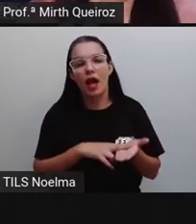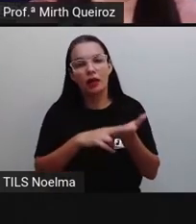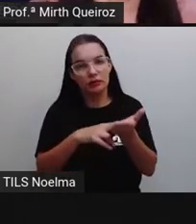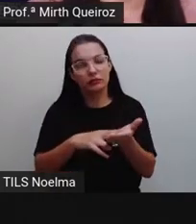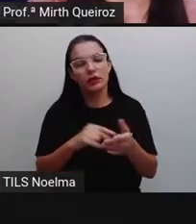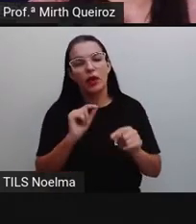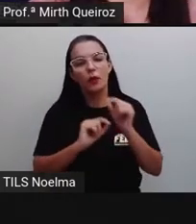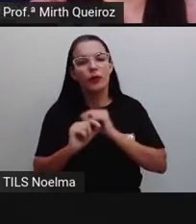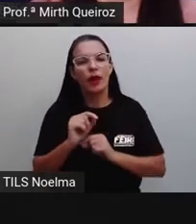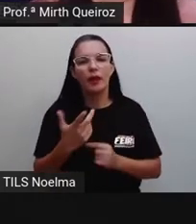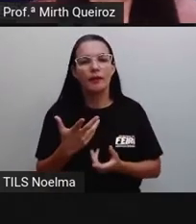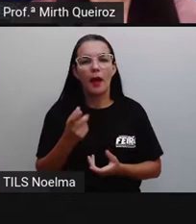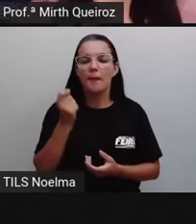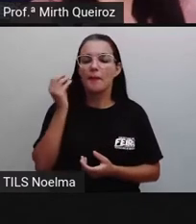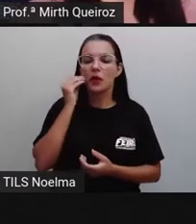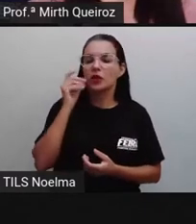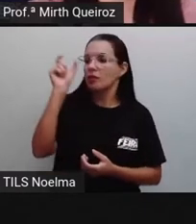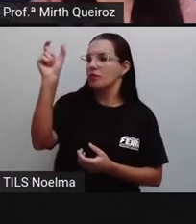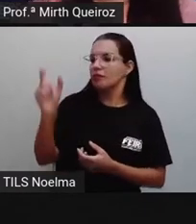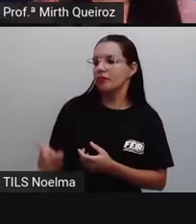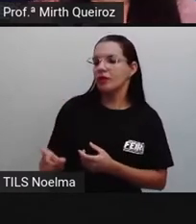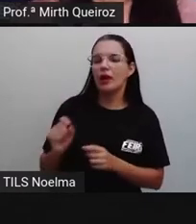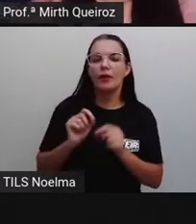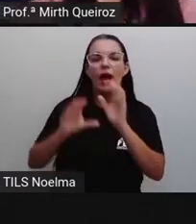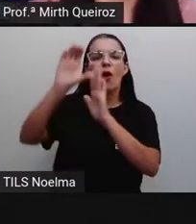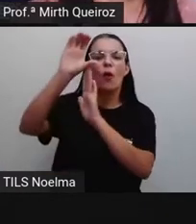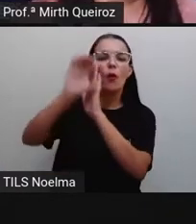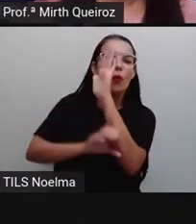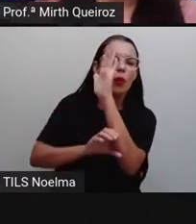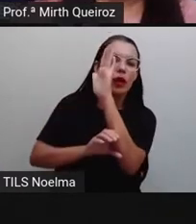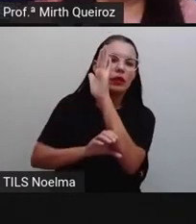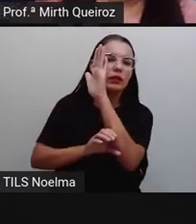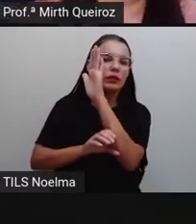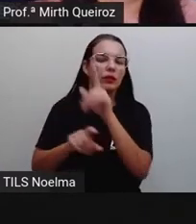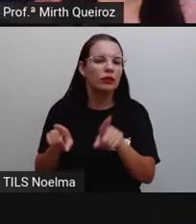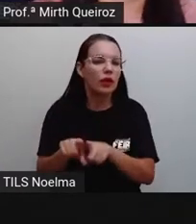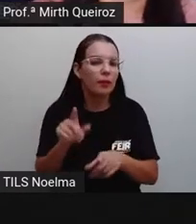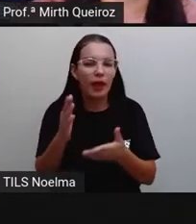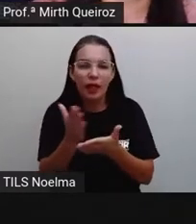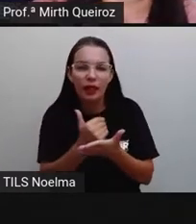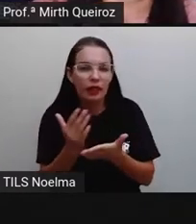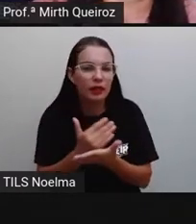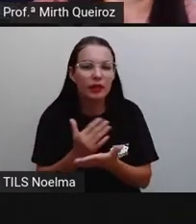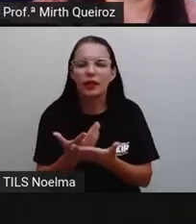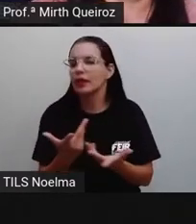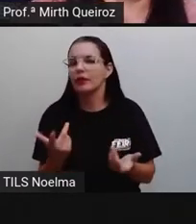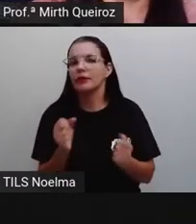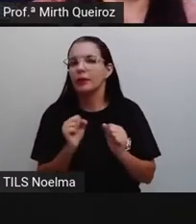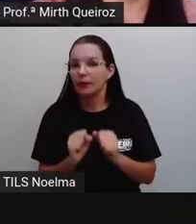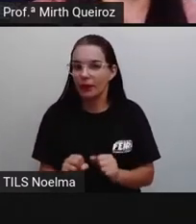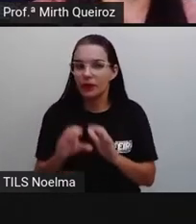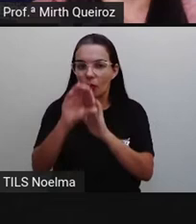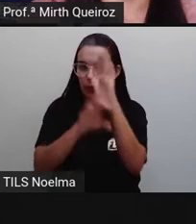pessoa, de uma carreira, de um projeto, de um livro, né? Também pode ser...